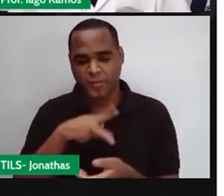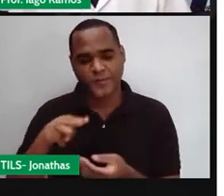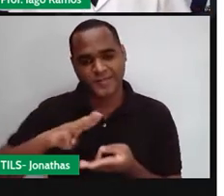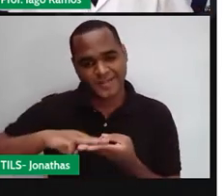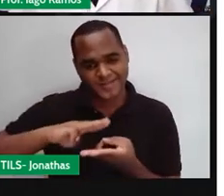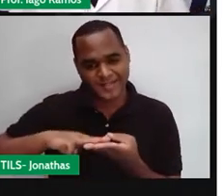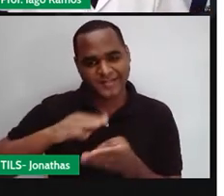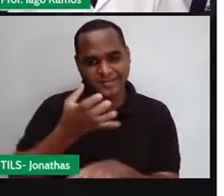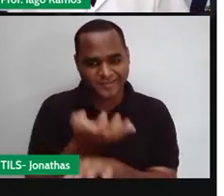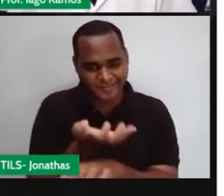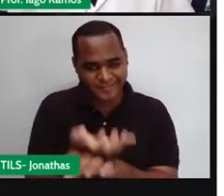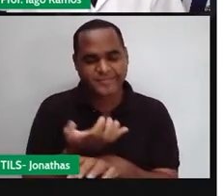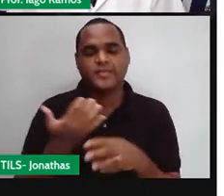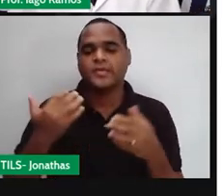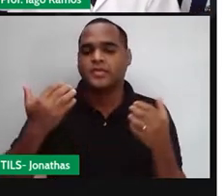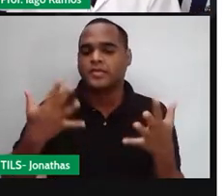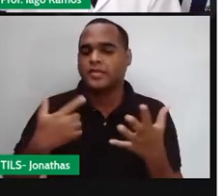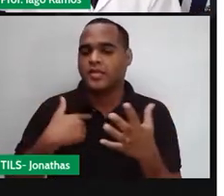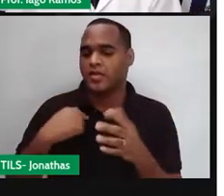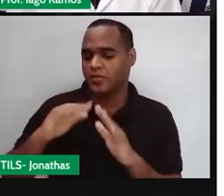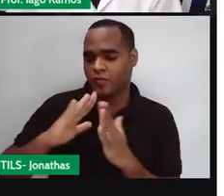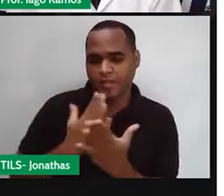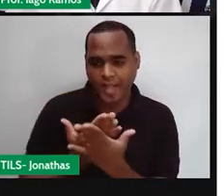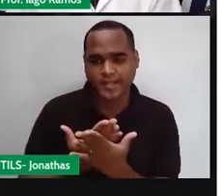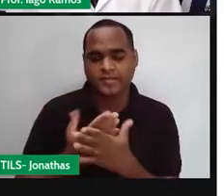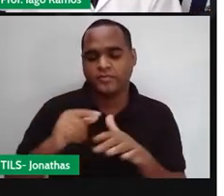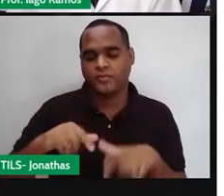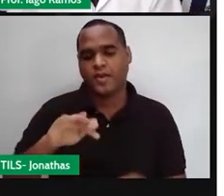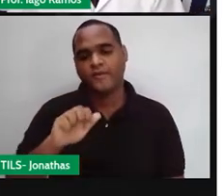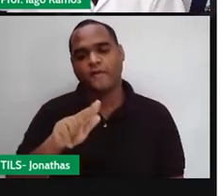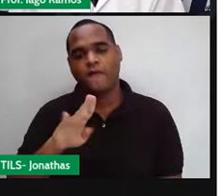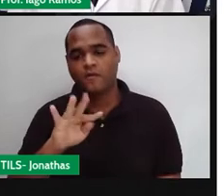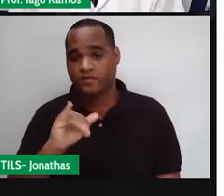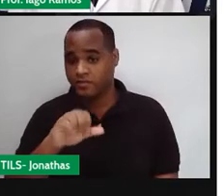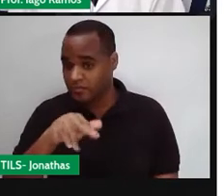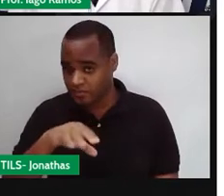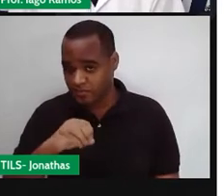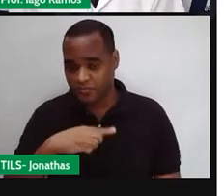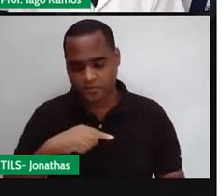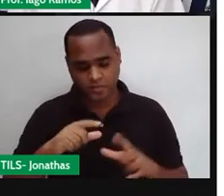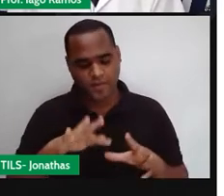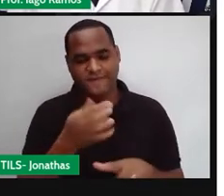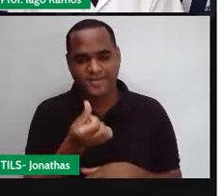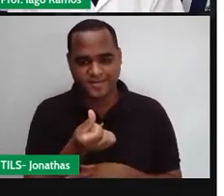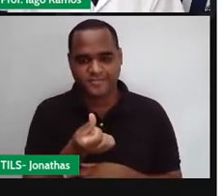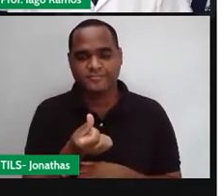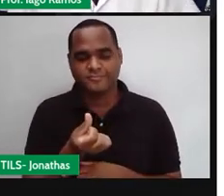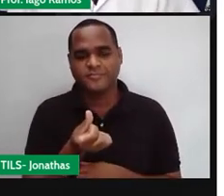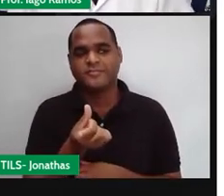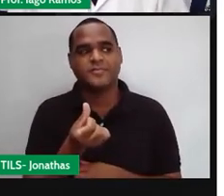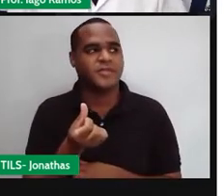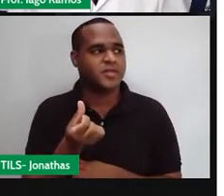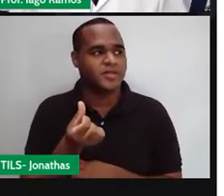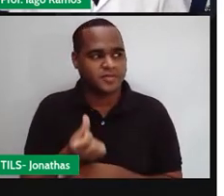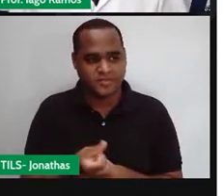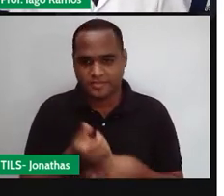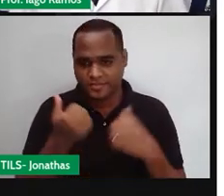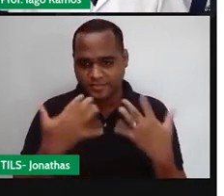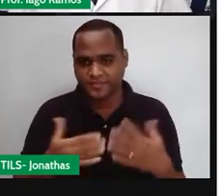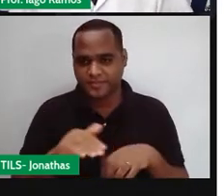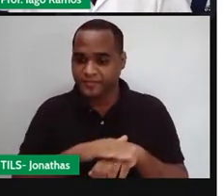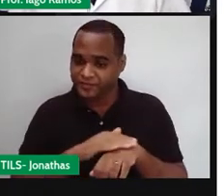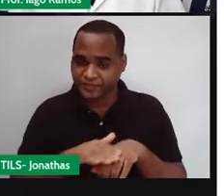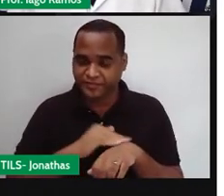de matemática, venho lá da escola municipal Faustino Dias Lima, né? E eu tenho pele